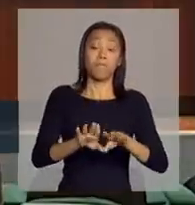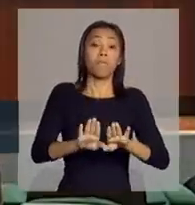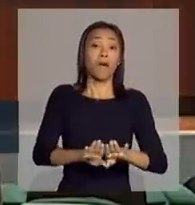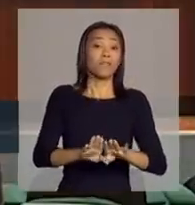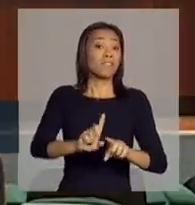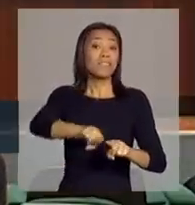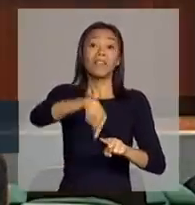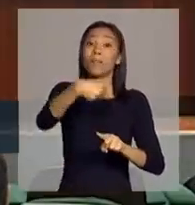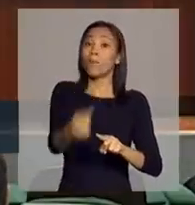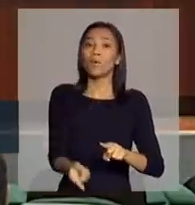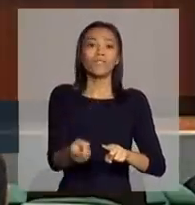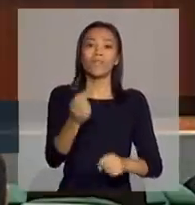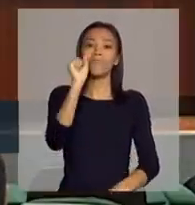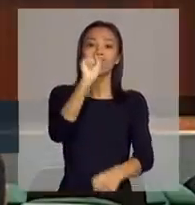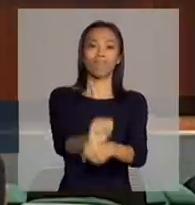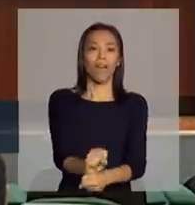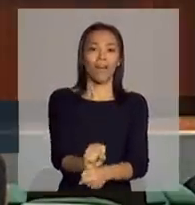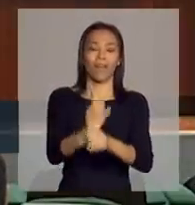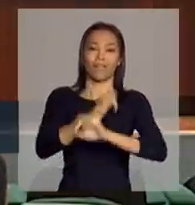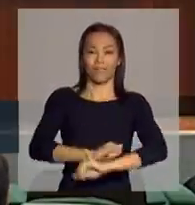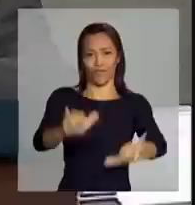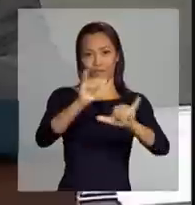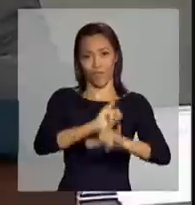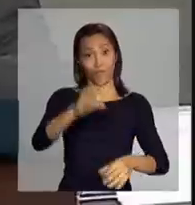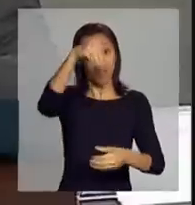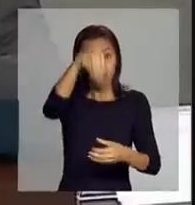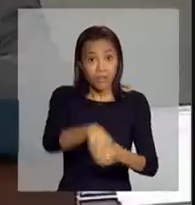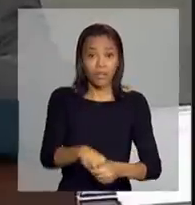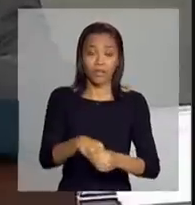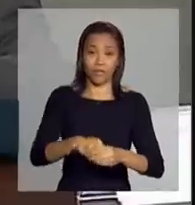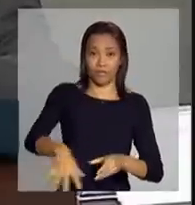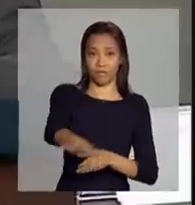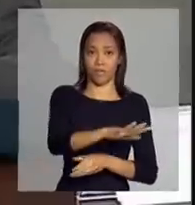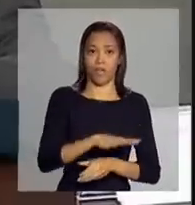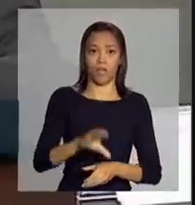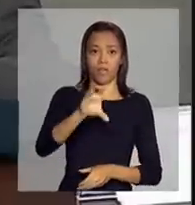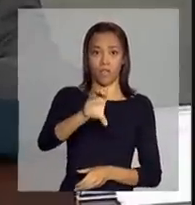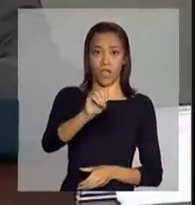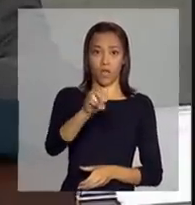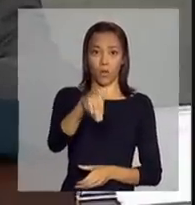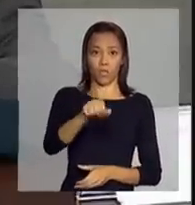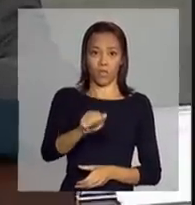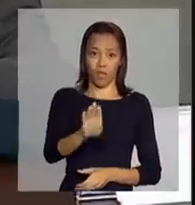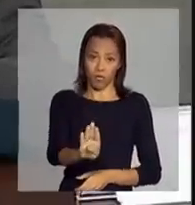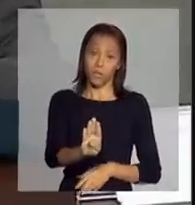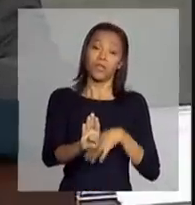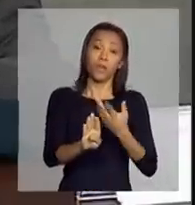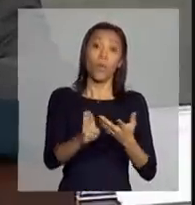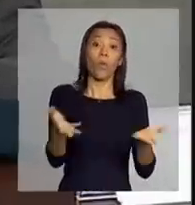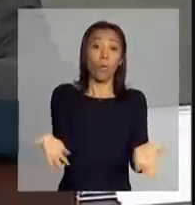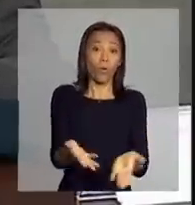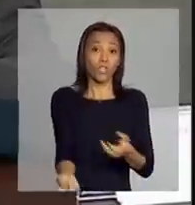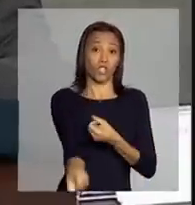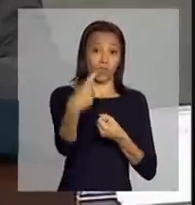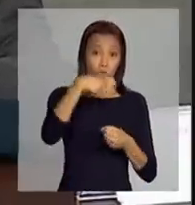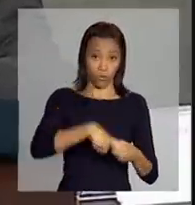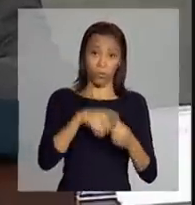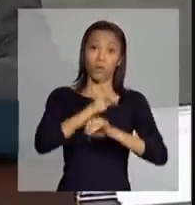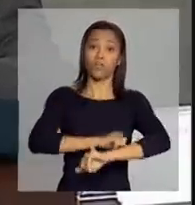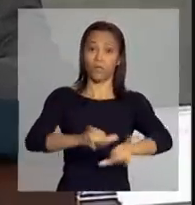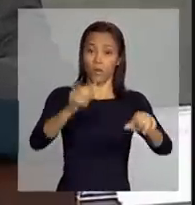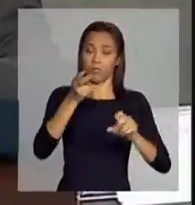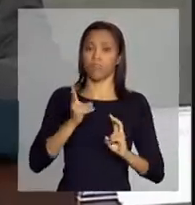a não ser mais realizado nas dependências da Conab. O ato de estar sendo realizado novamente aqui